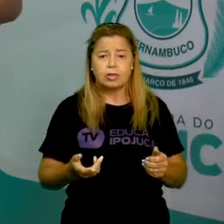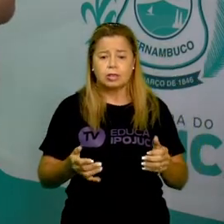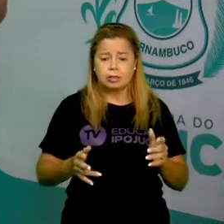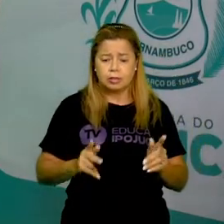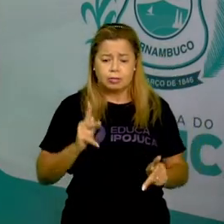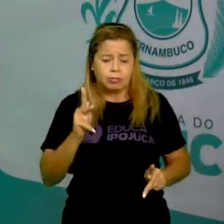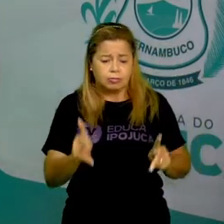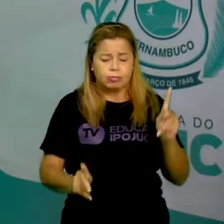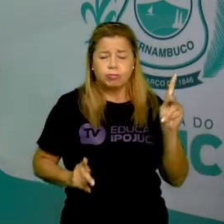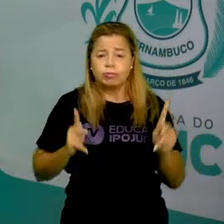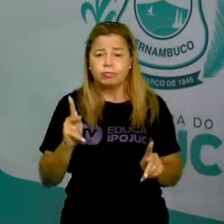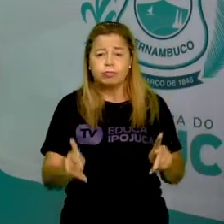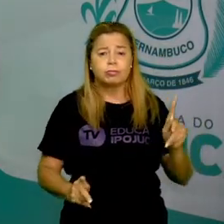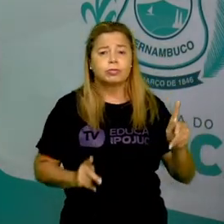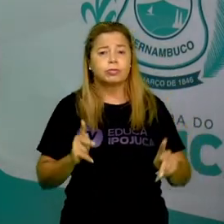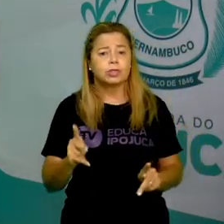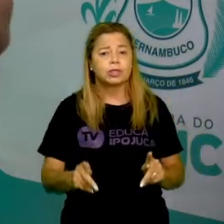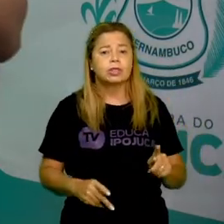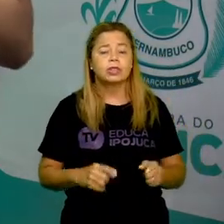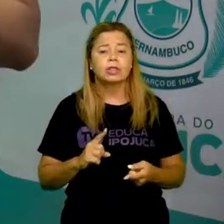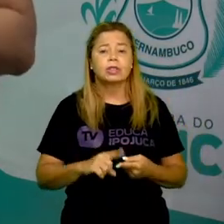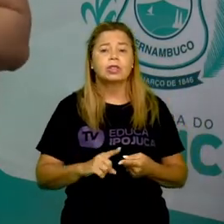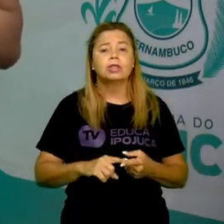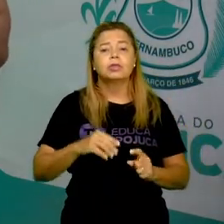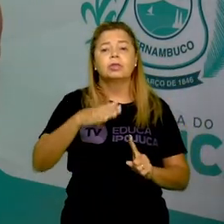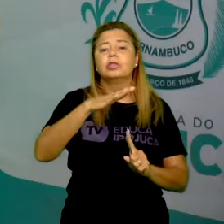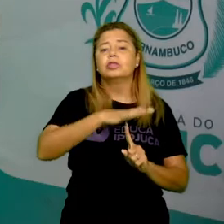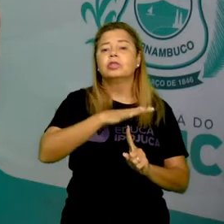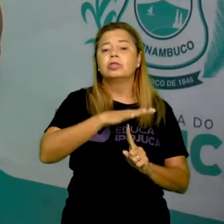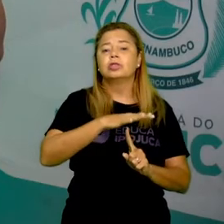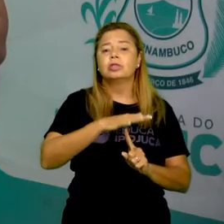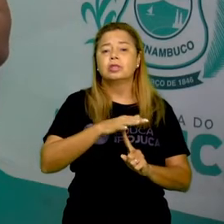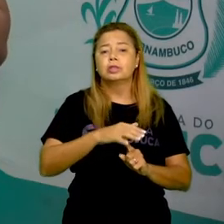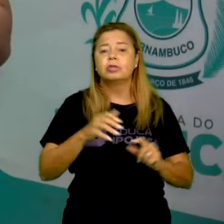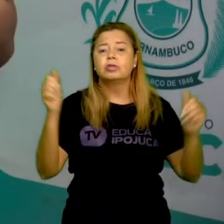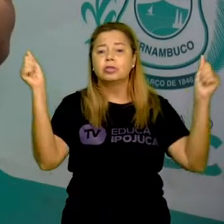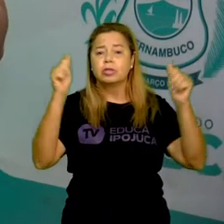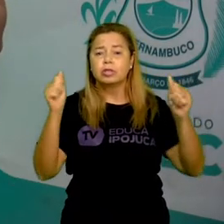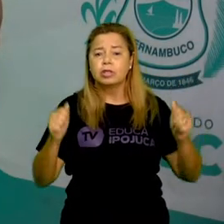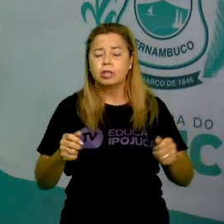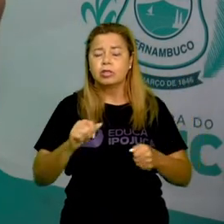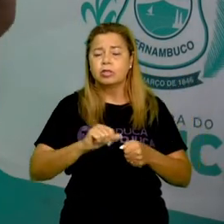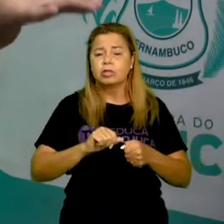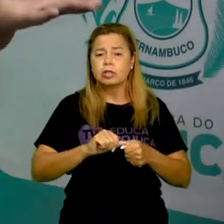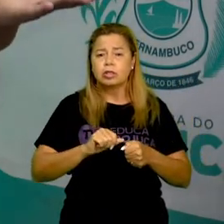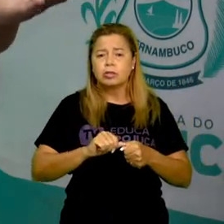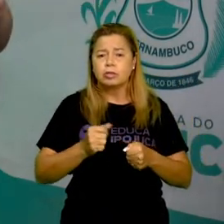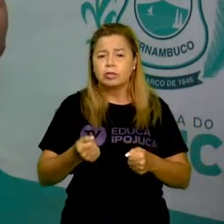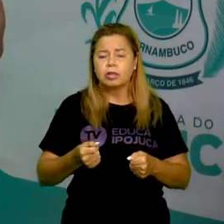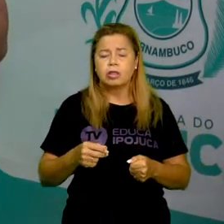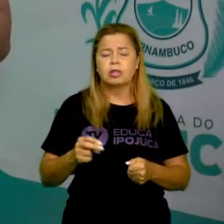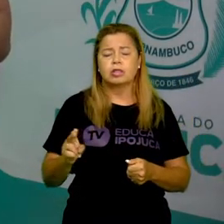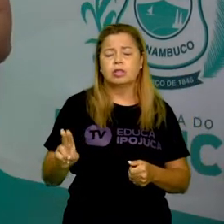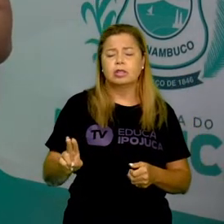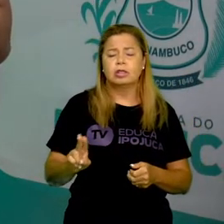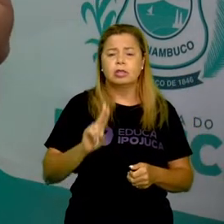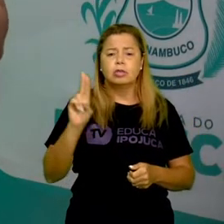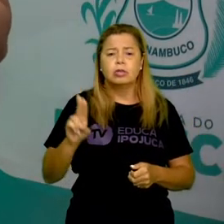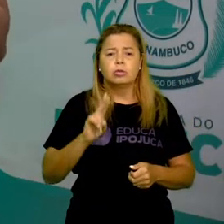tipos de arte, como algumas delas fazem parte do nosso dia a dia. A música, quem não ouve música.